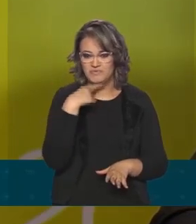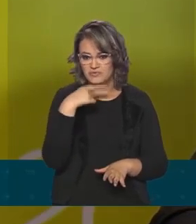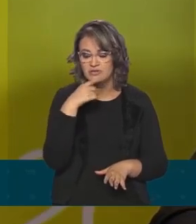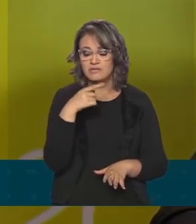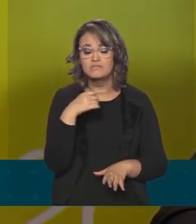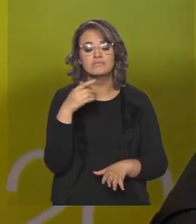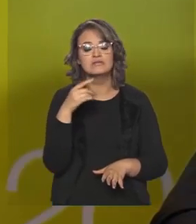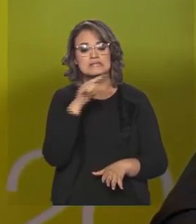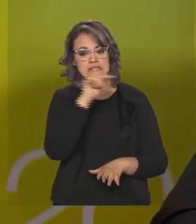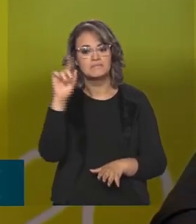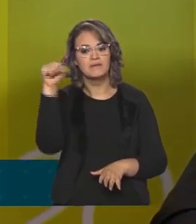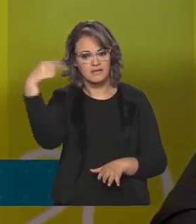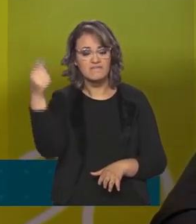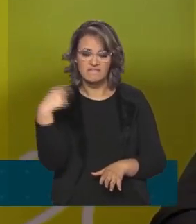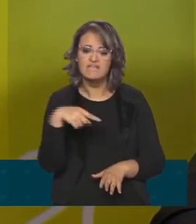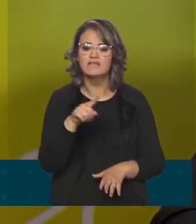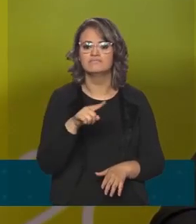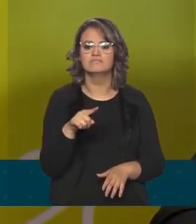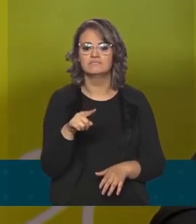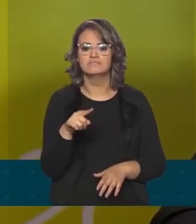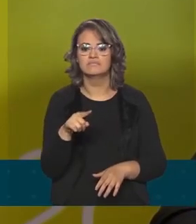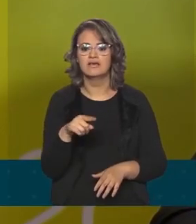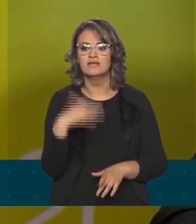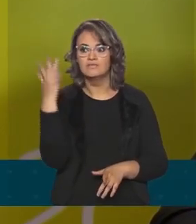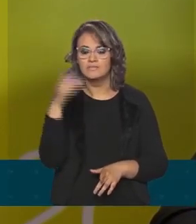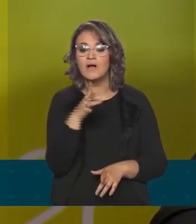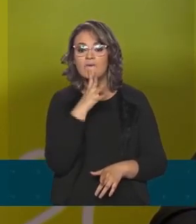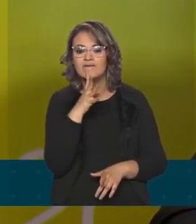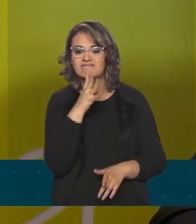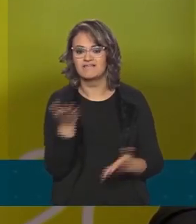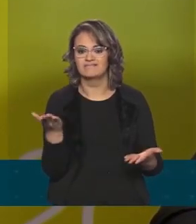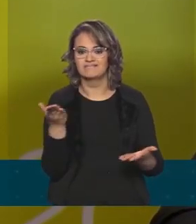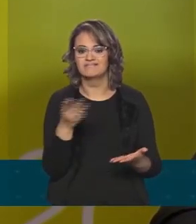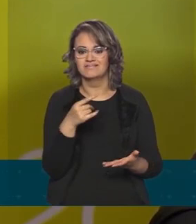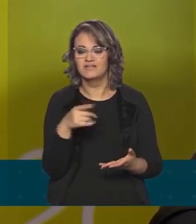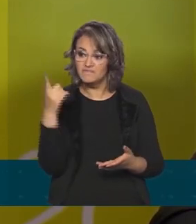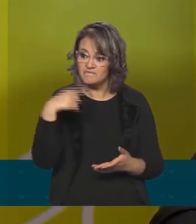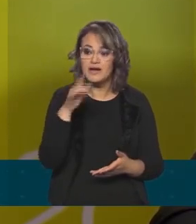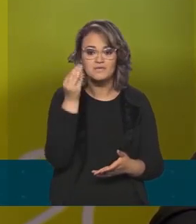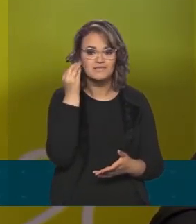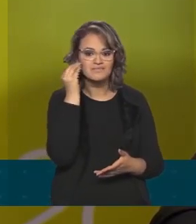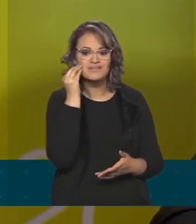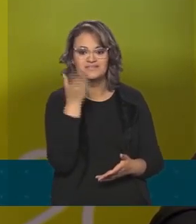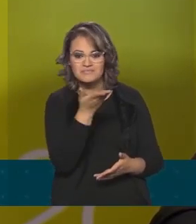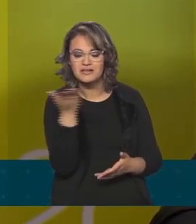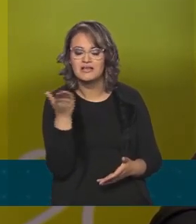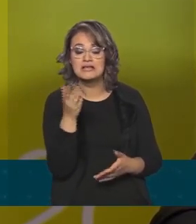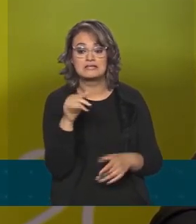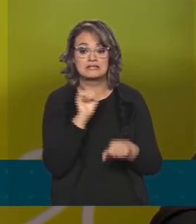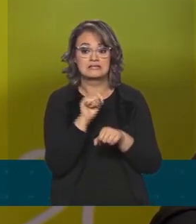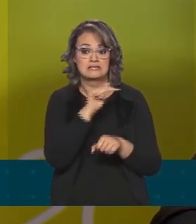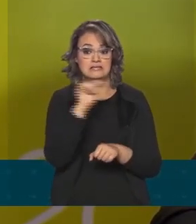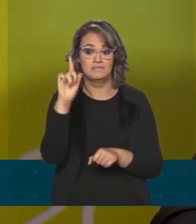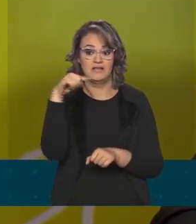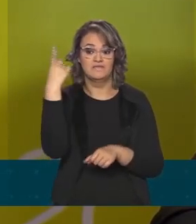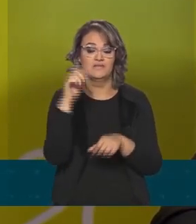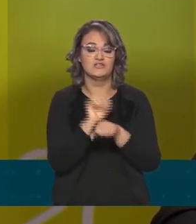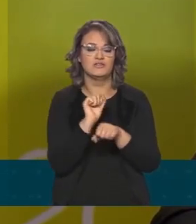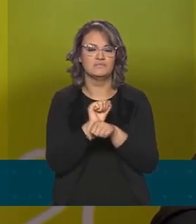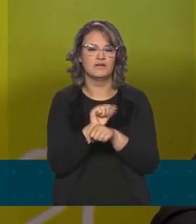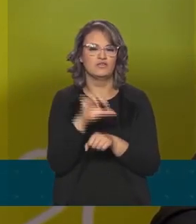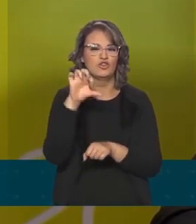que vem, aqueles que não tiveram oportunidade de usar o sistema, compareçam semana que vem. Nós estamos esperando semana que vem 93